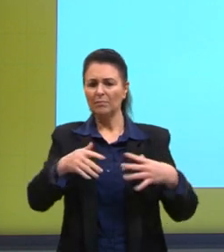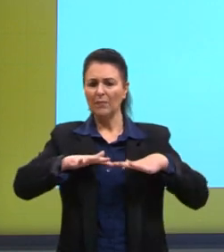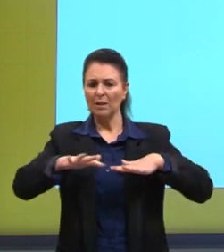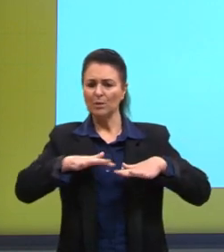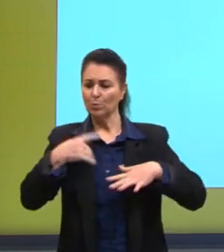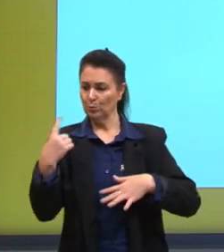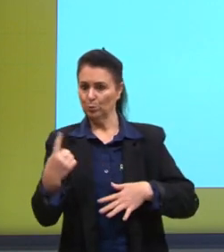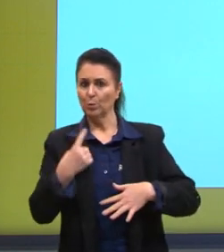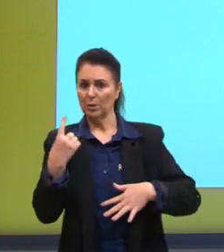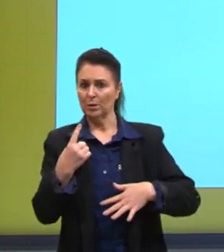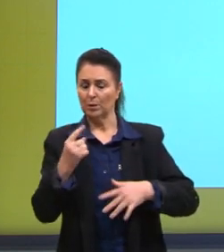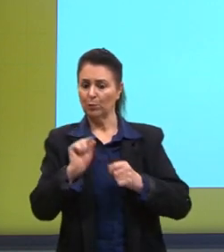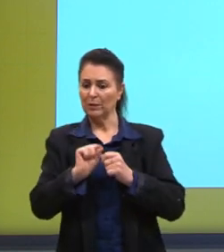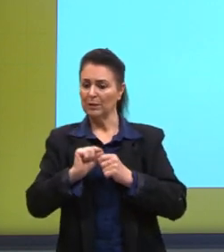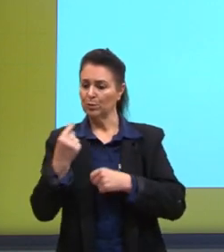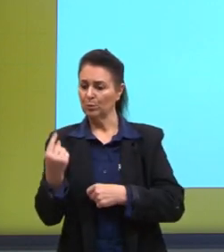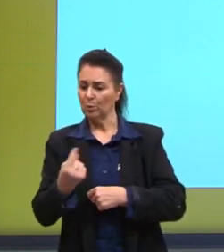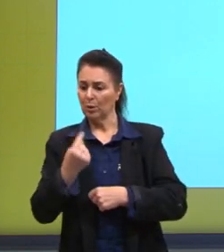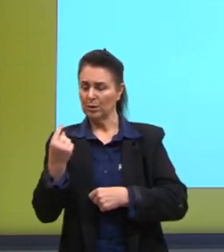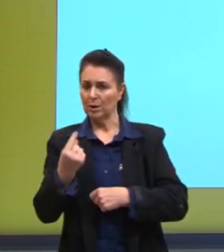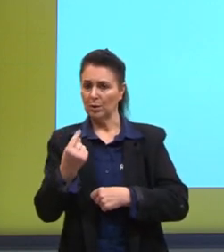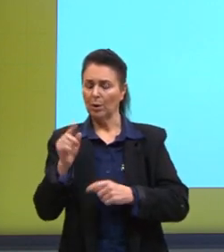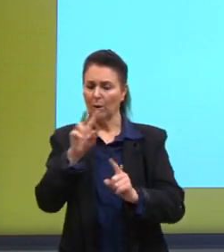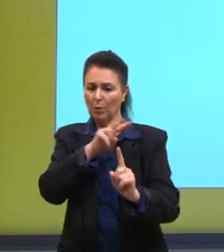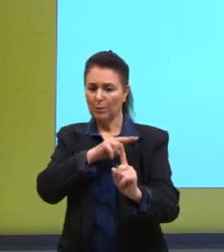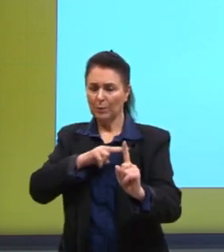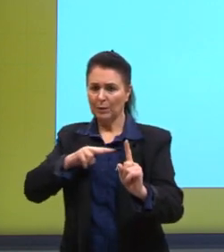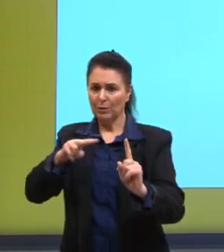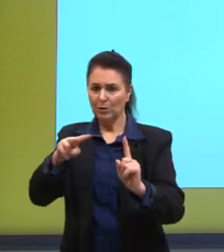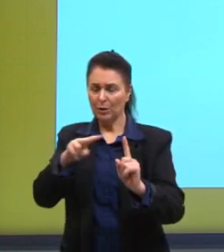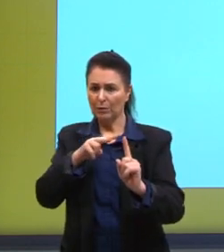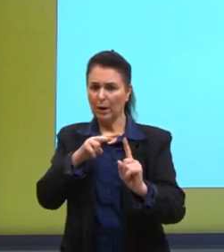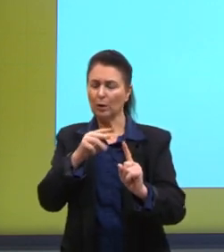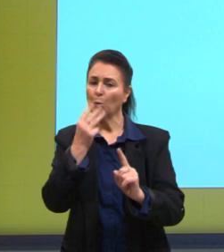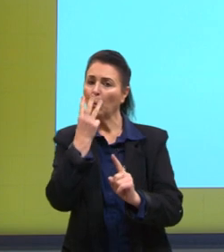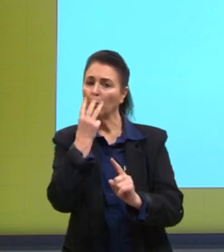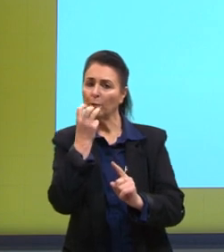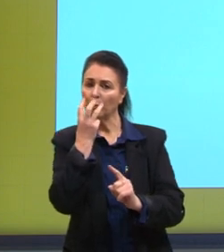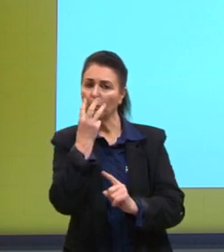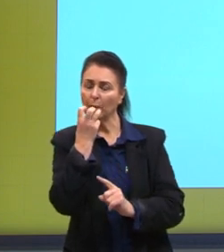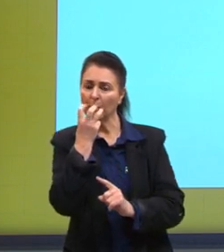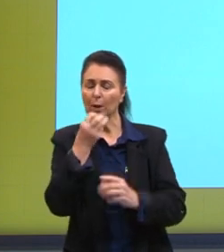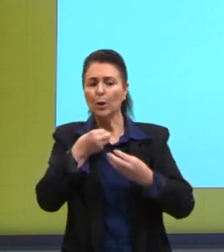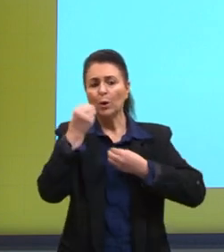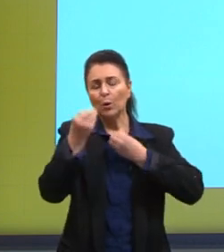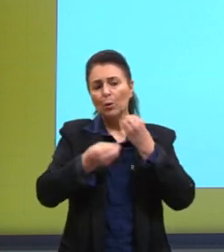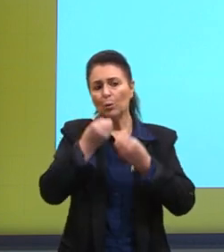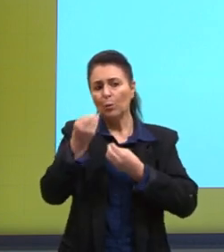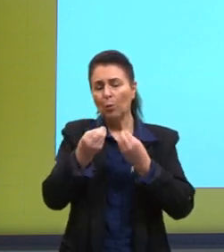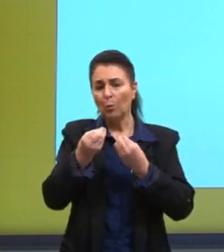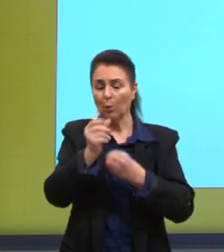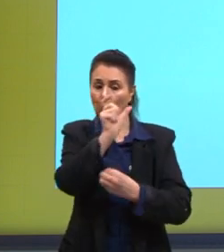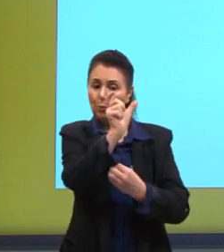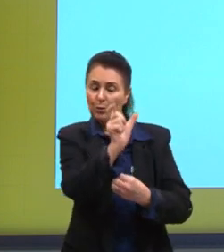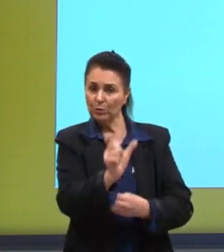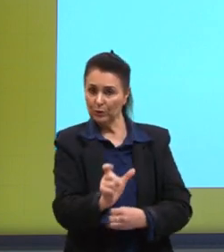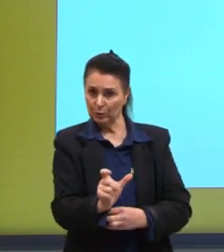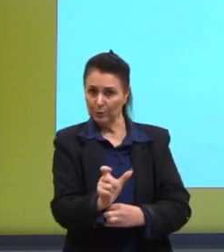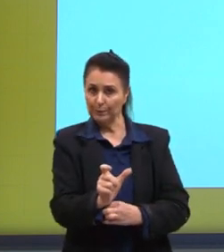individuais, baseado um pouco na perspectiva do Max Weber, como é que ela vê assim? O indivíduo,